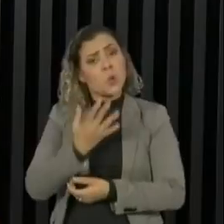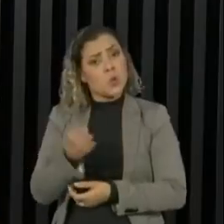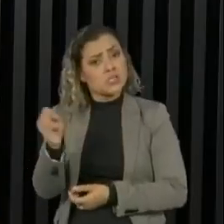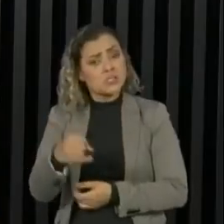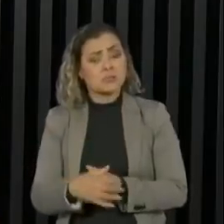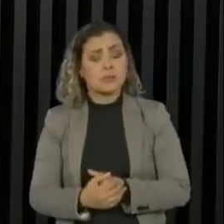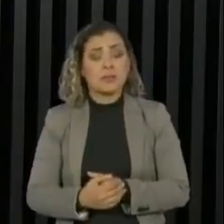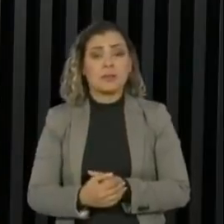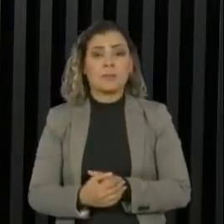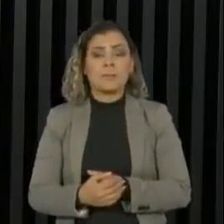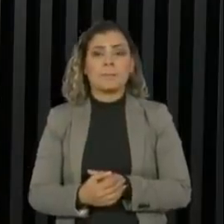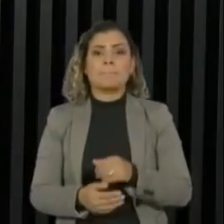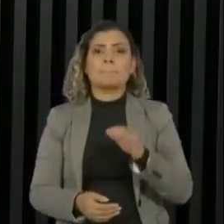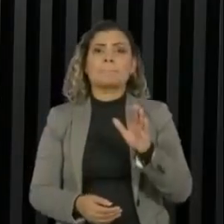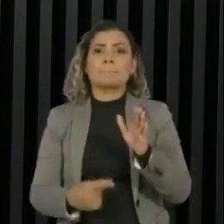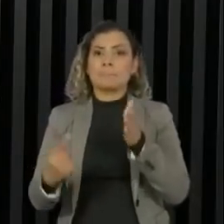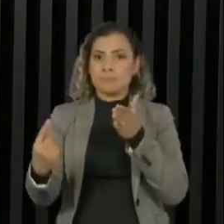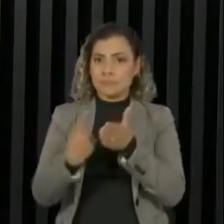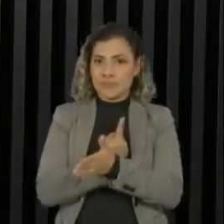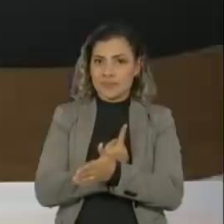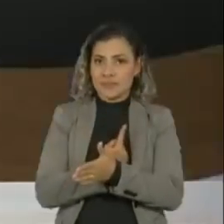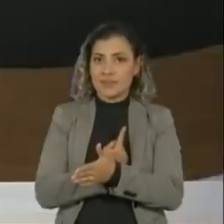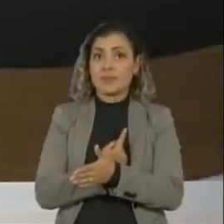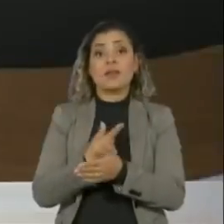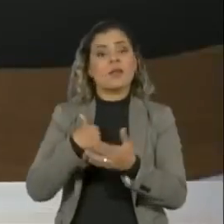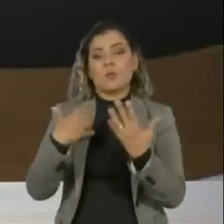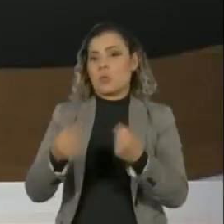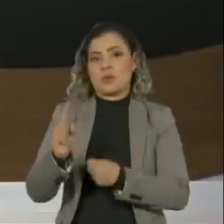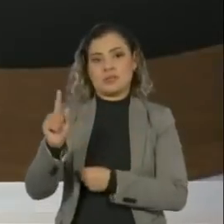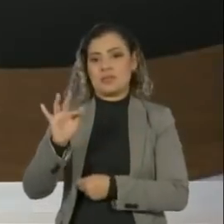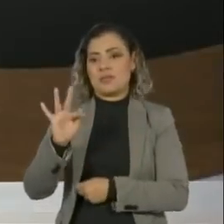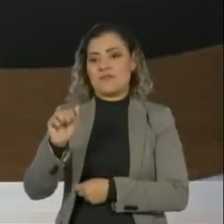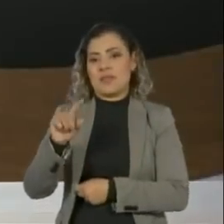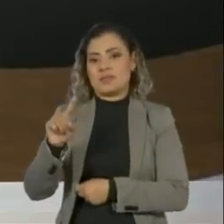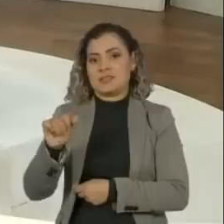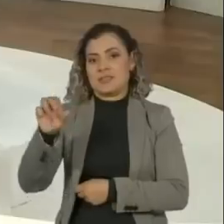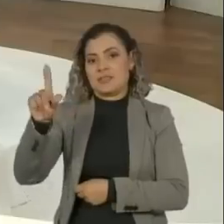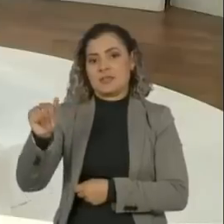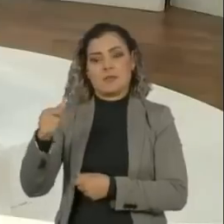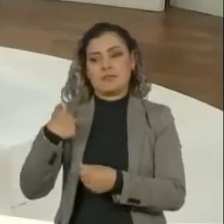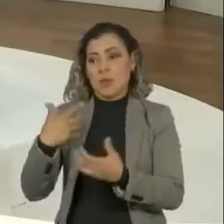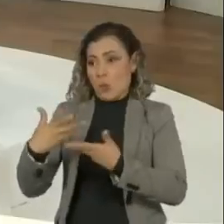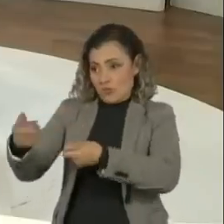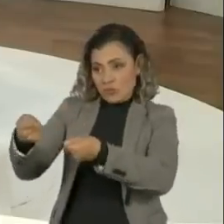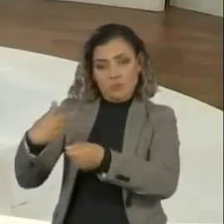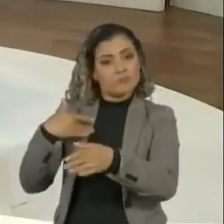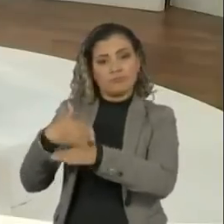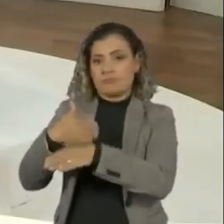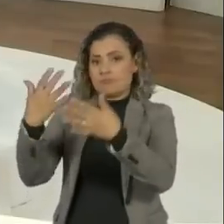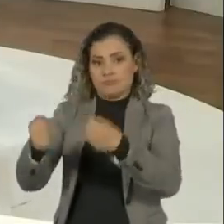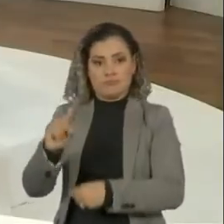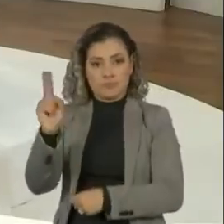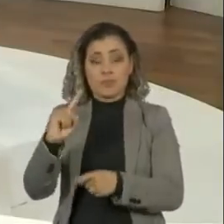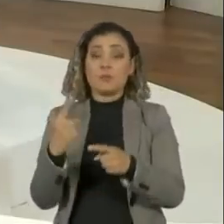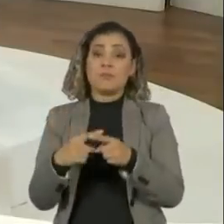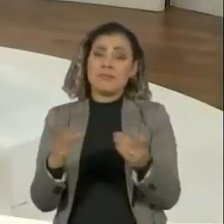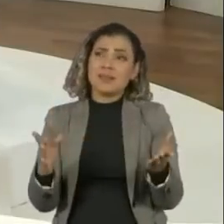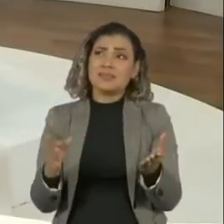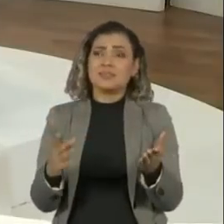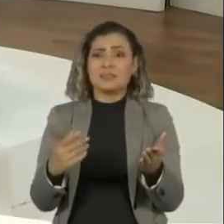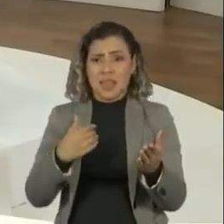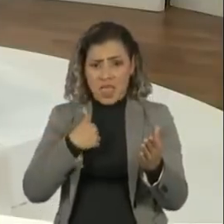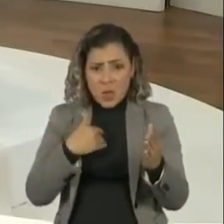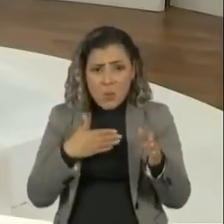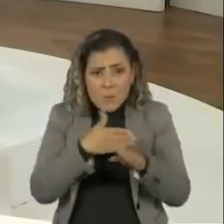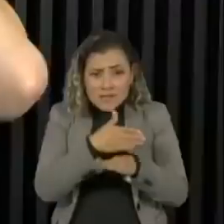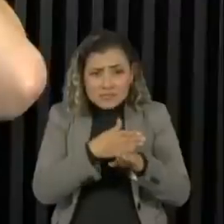A pergunta sobre reality show. Ué, eu neguei a fazenda. Eu não tenho como participar de um Big